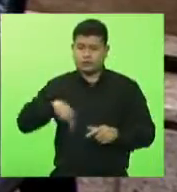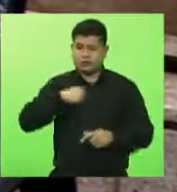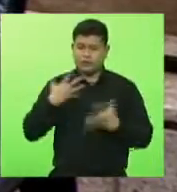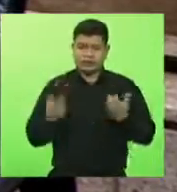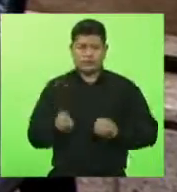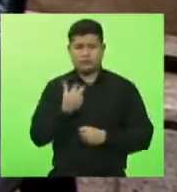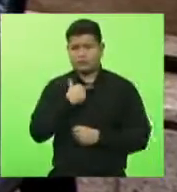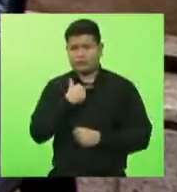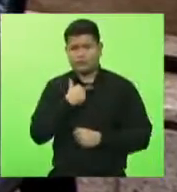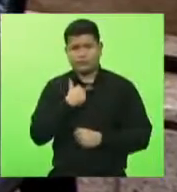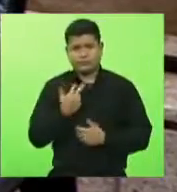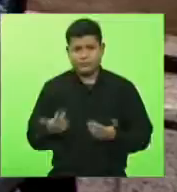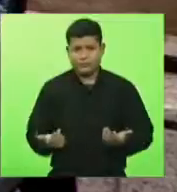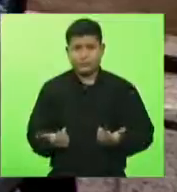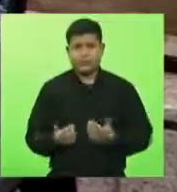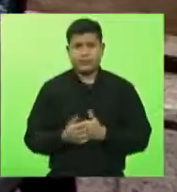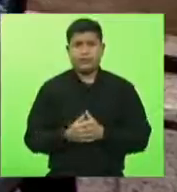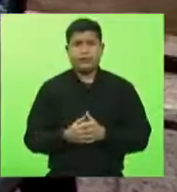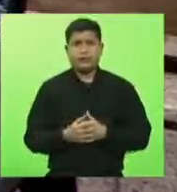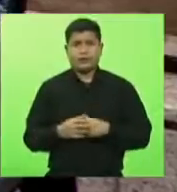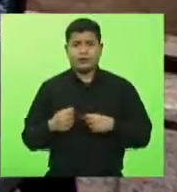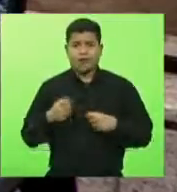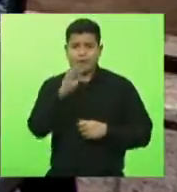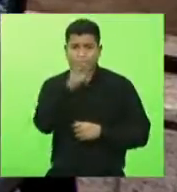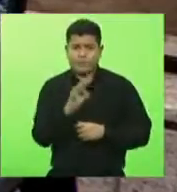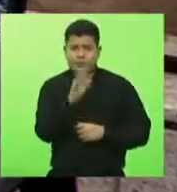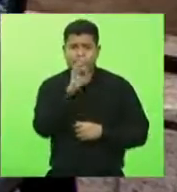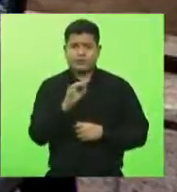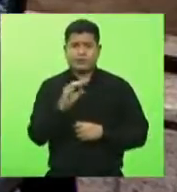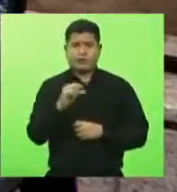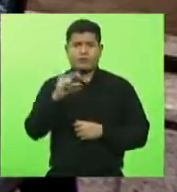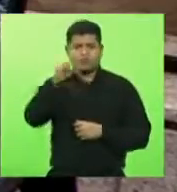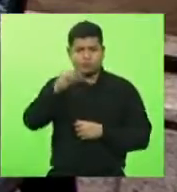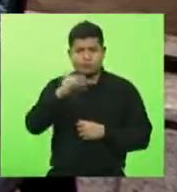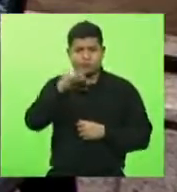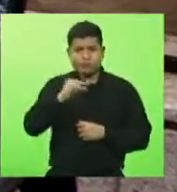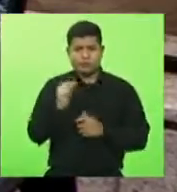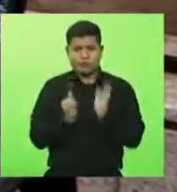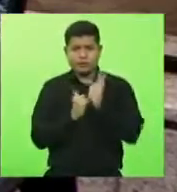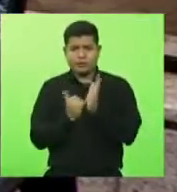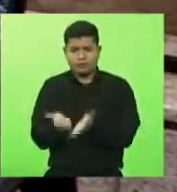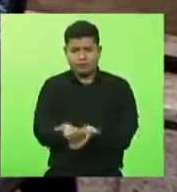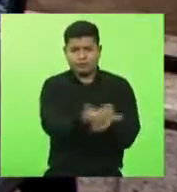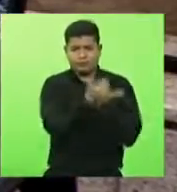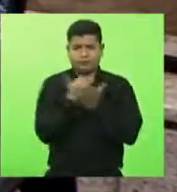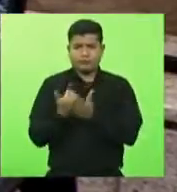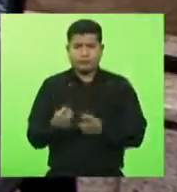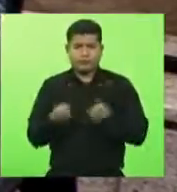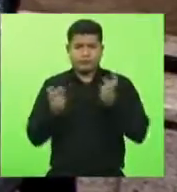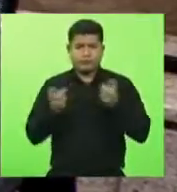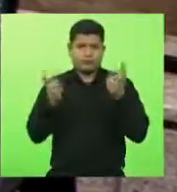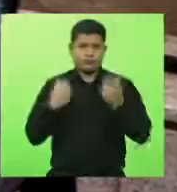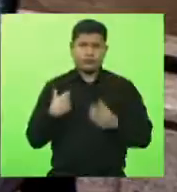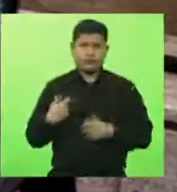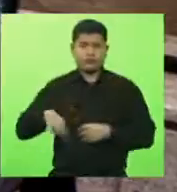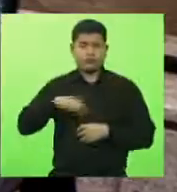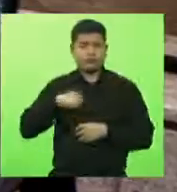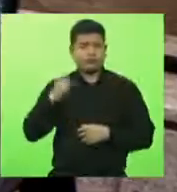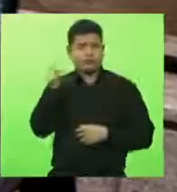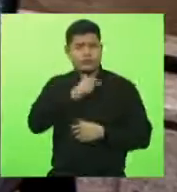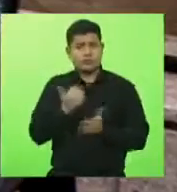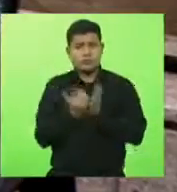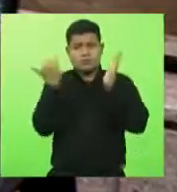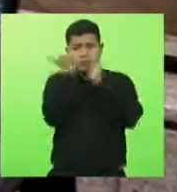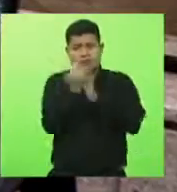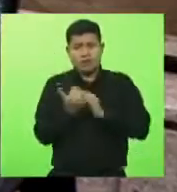só um percentual mínimo de arrecadação, considerando aquilo que poderíamos ter e que, sem dúvida nenhuma,